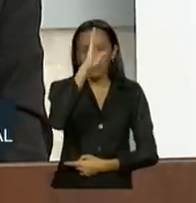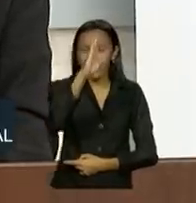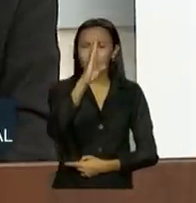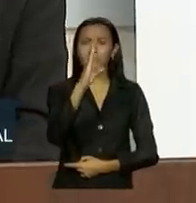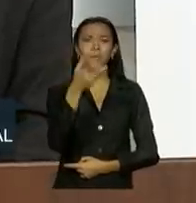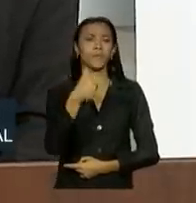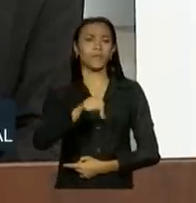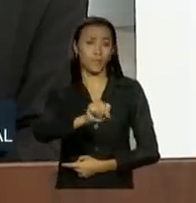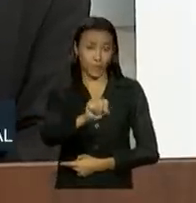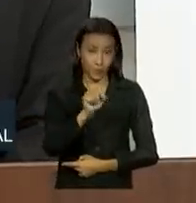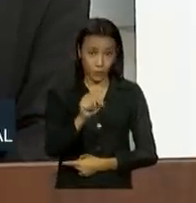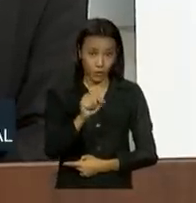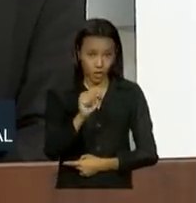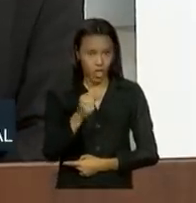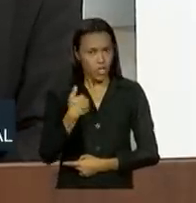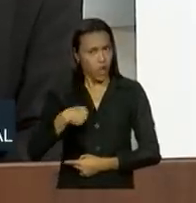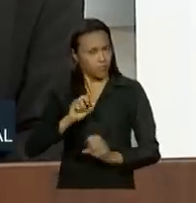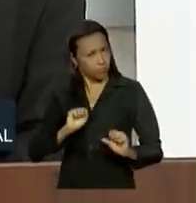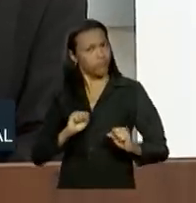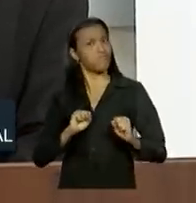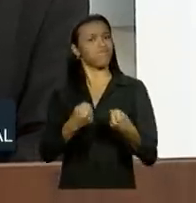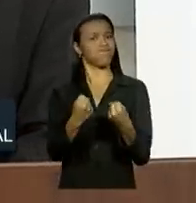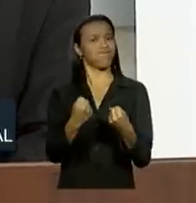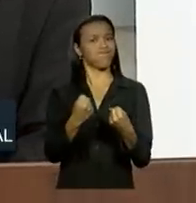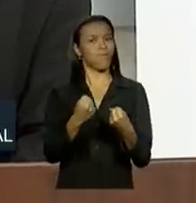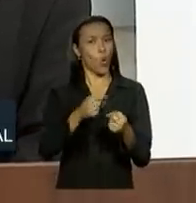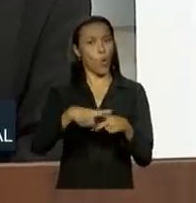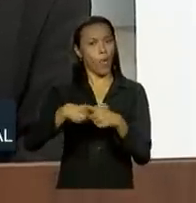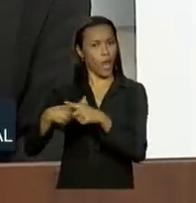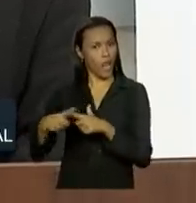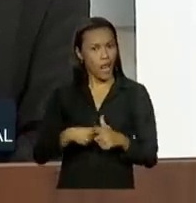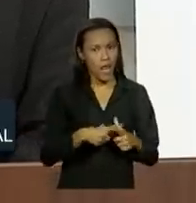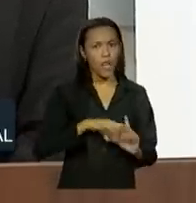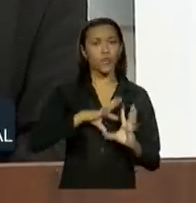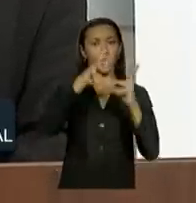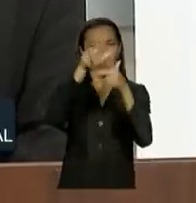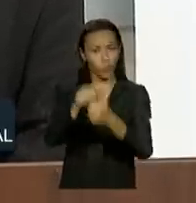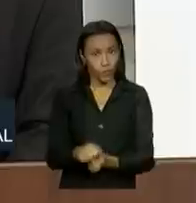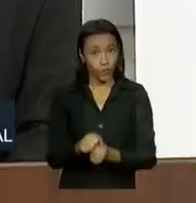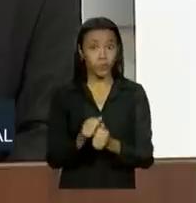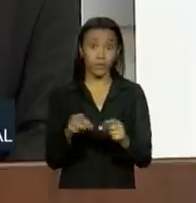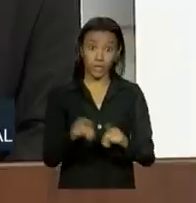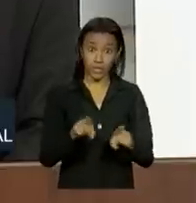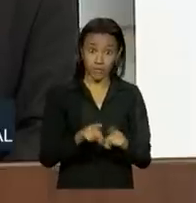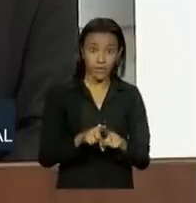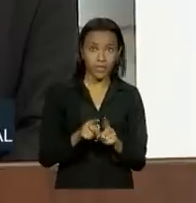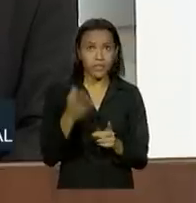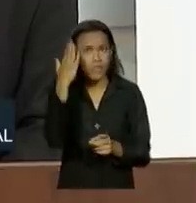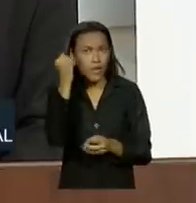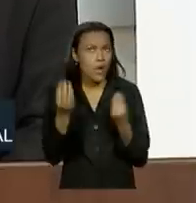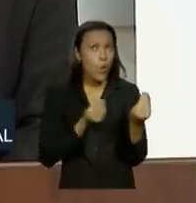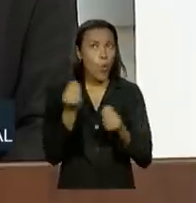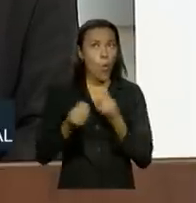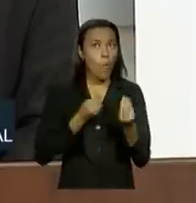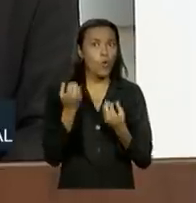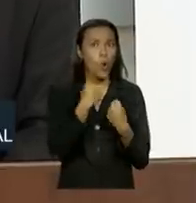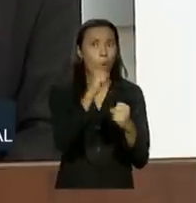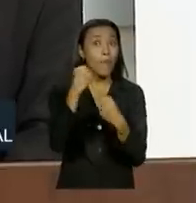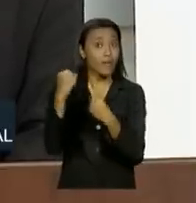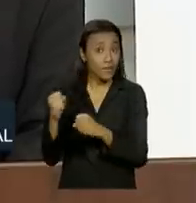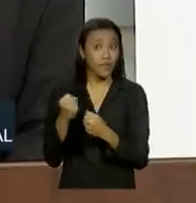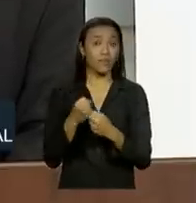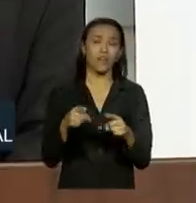fundamental enfrentar a crise internacional, se preparar para esse mundo multipolar, fortalecendo o